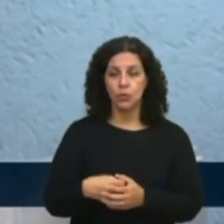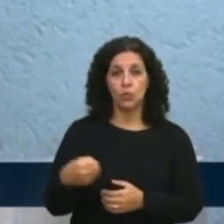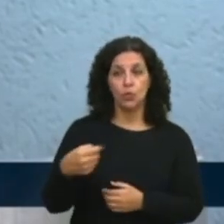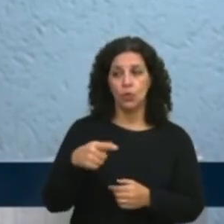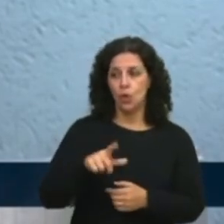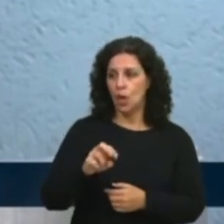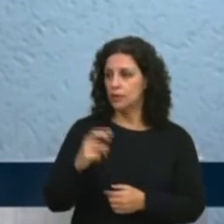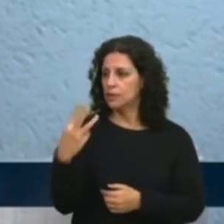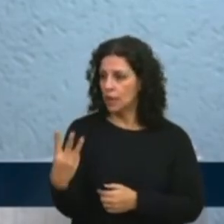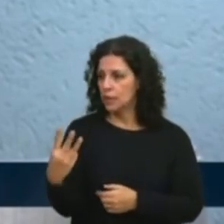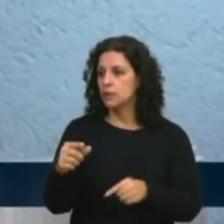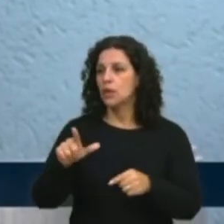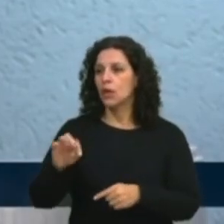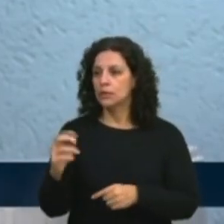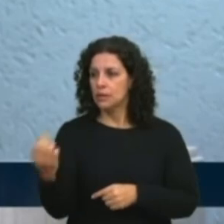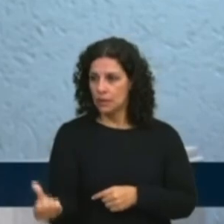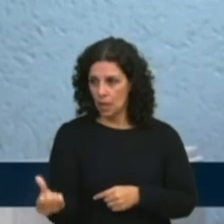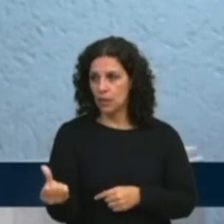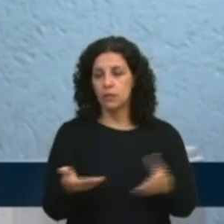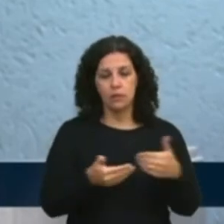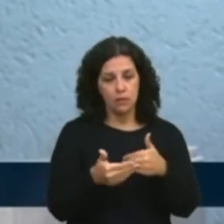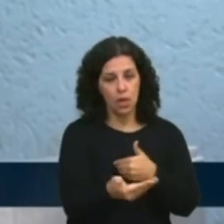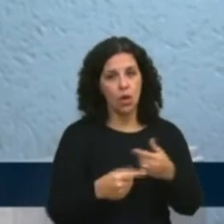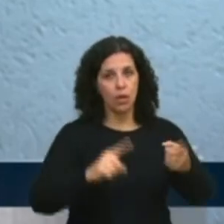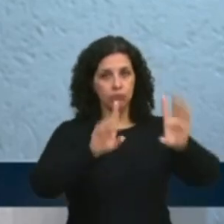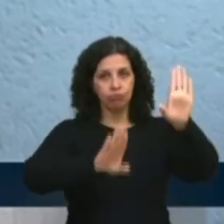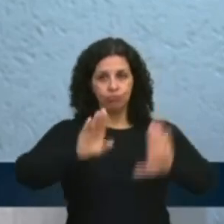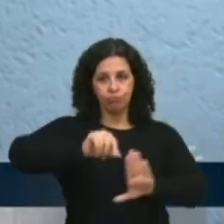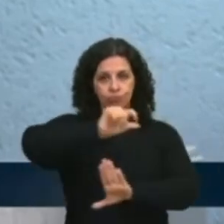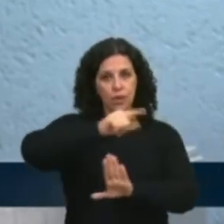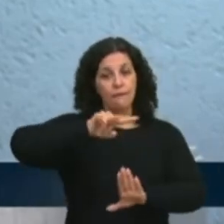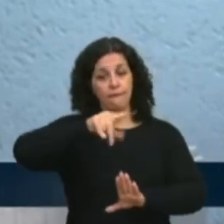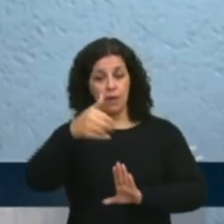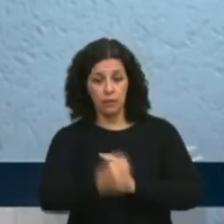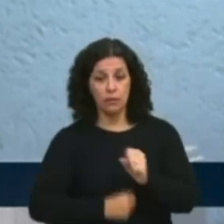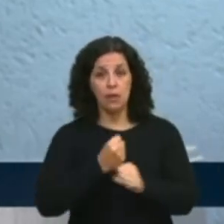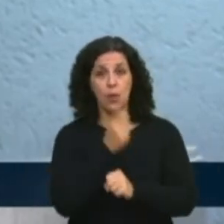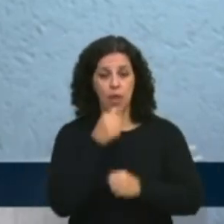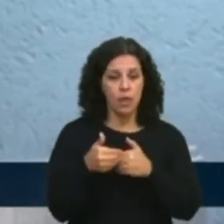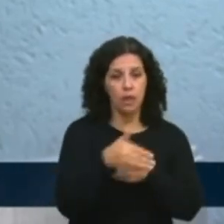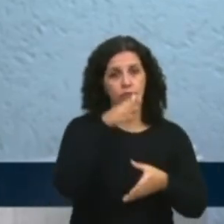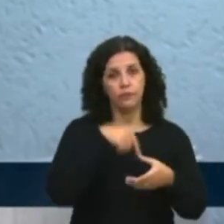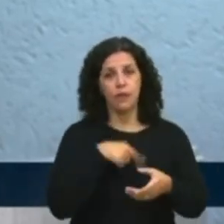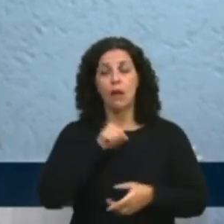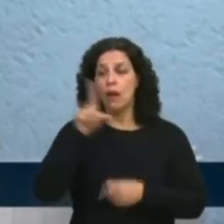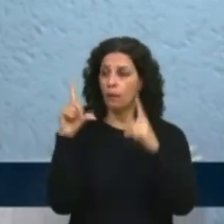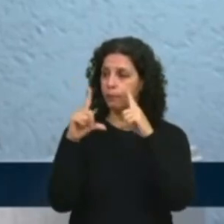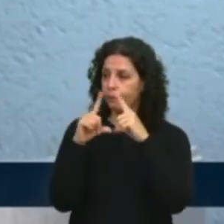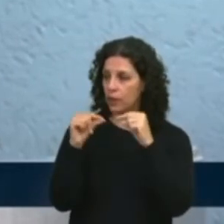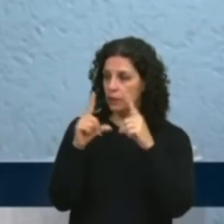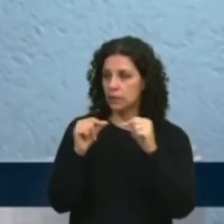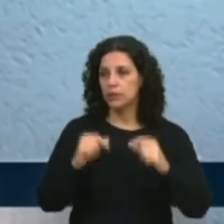lotes 3 e 6, que deverão ser leiloados ainda este ano em Brasília,